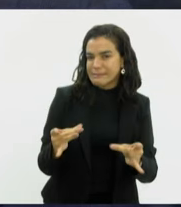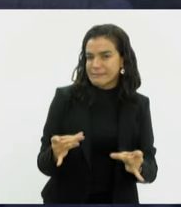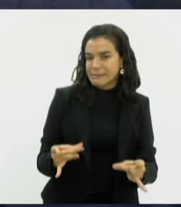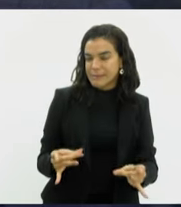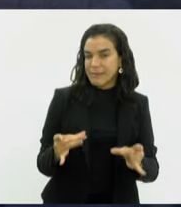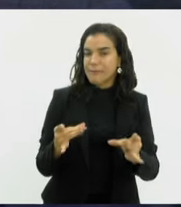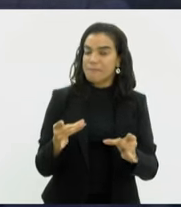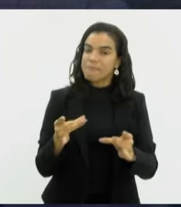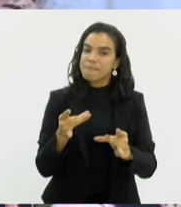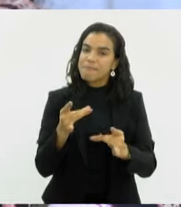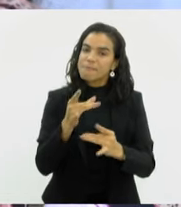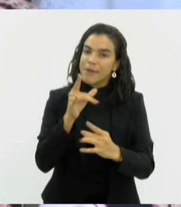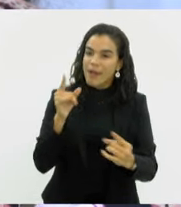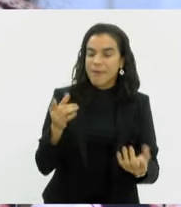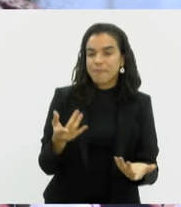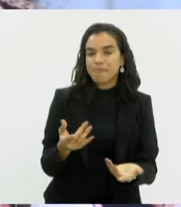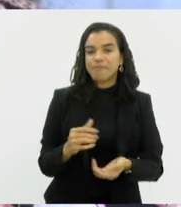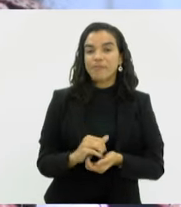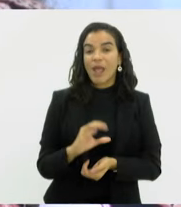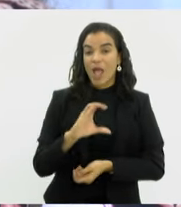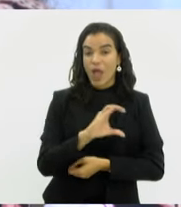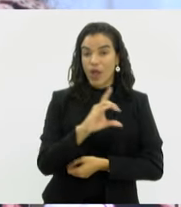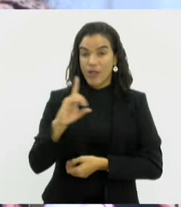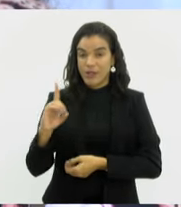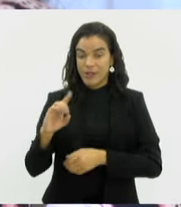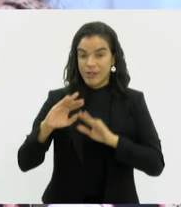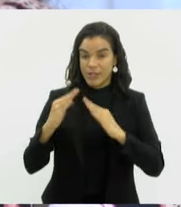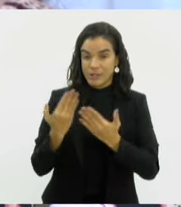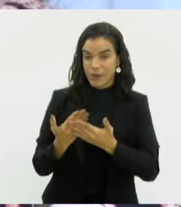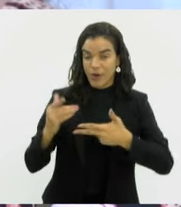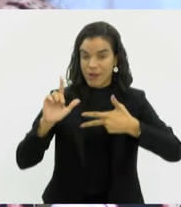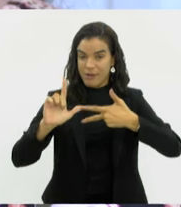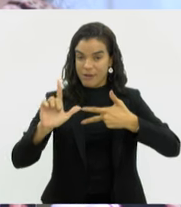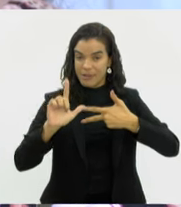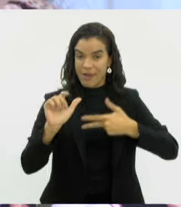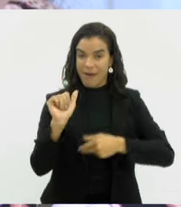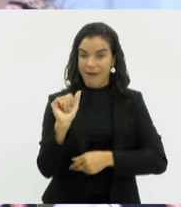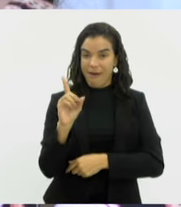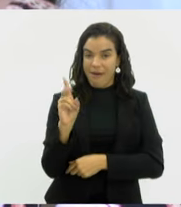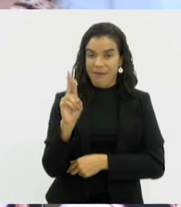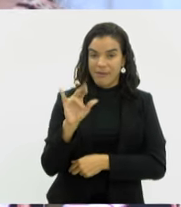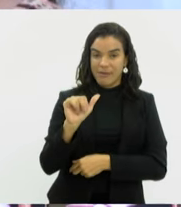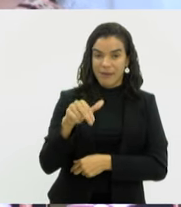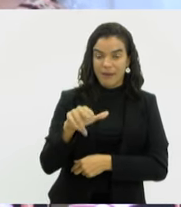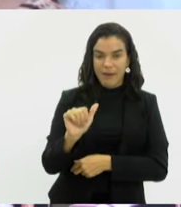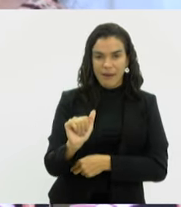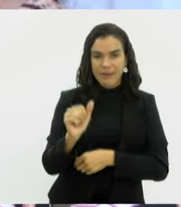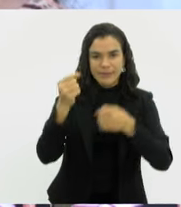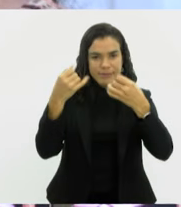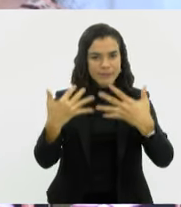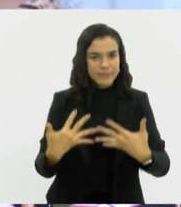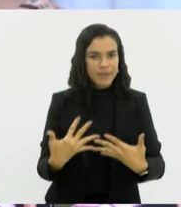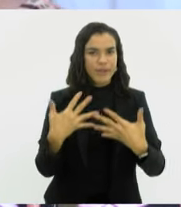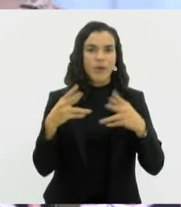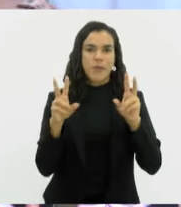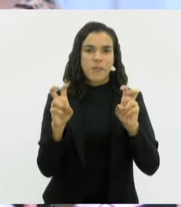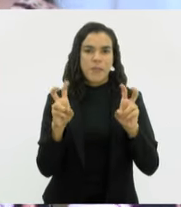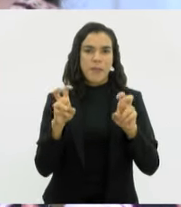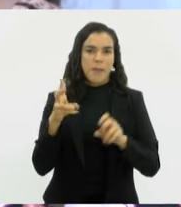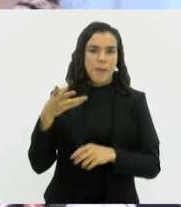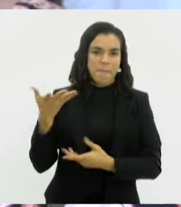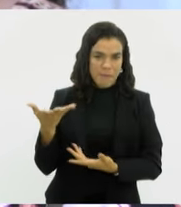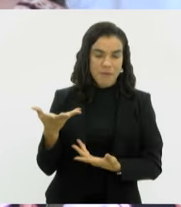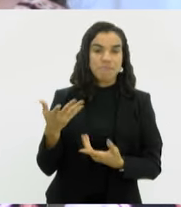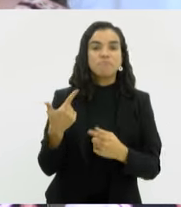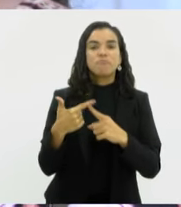atender esse cenário. A coordenadora da Escola do Legislativo, Adriana Mota, destacou a importância do tema abordado no curso,